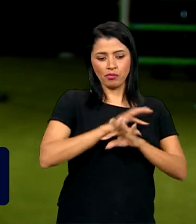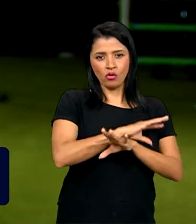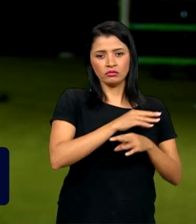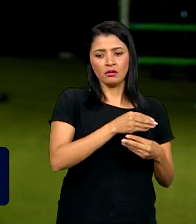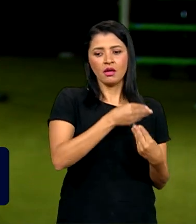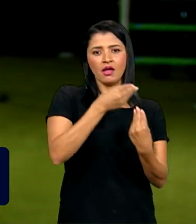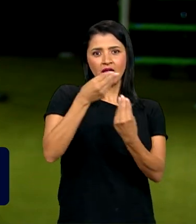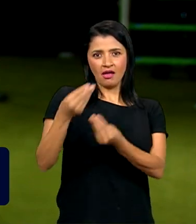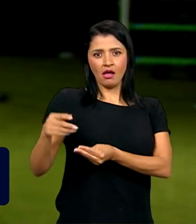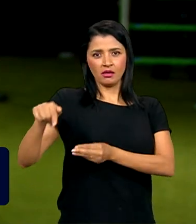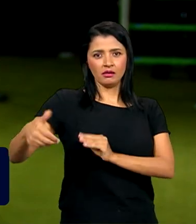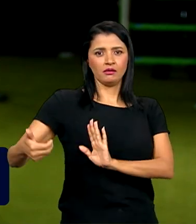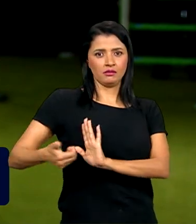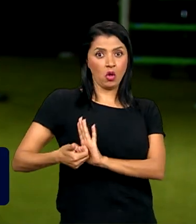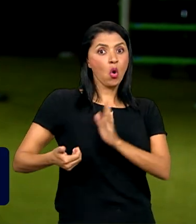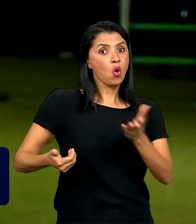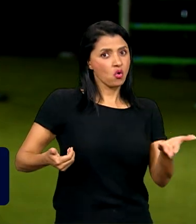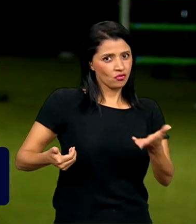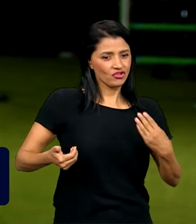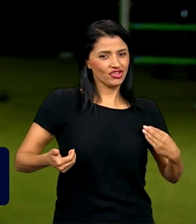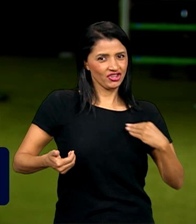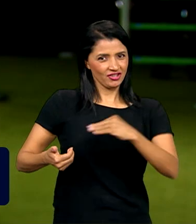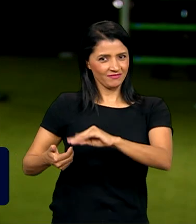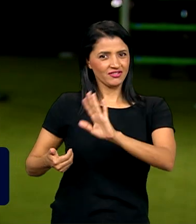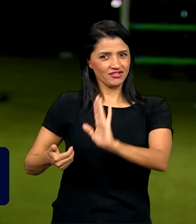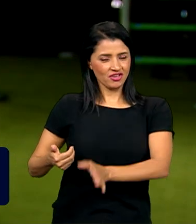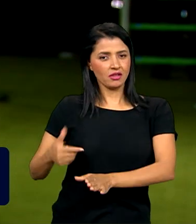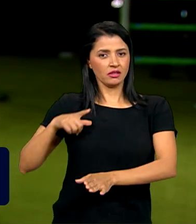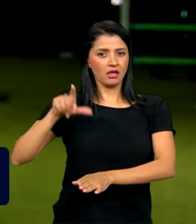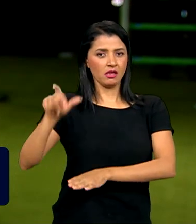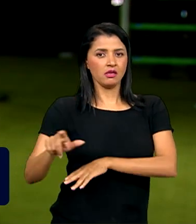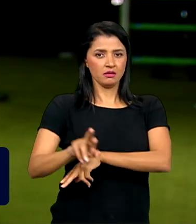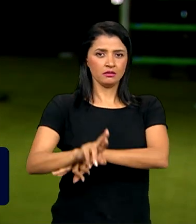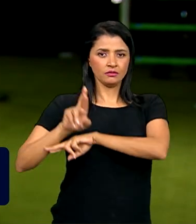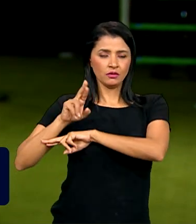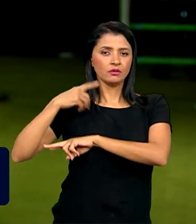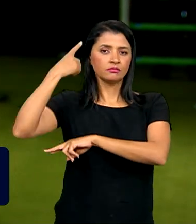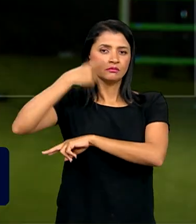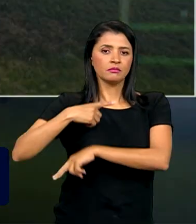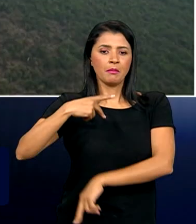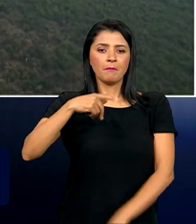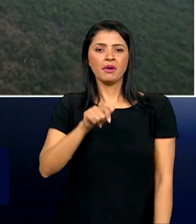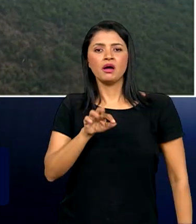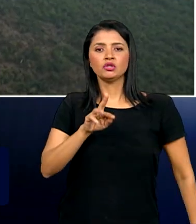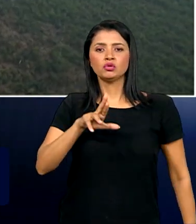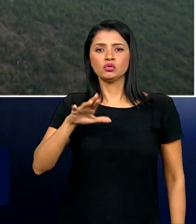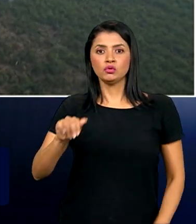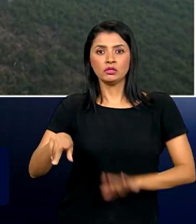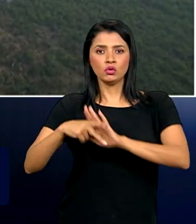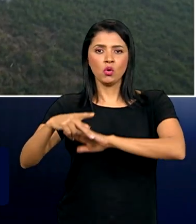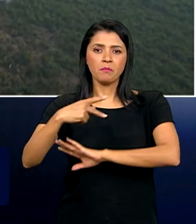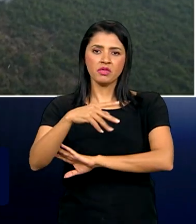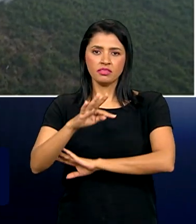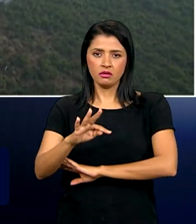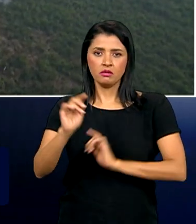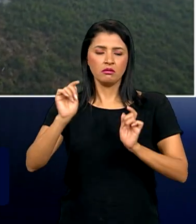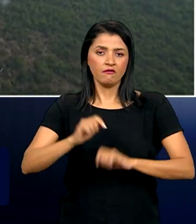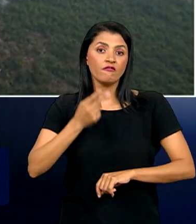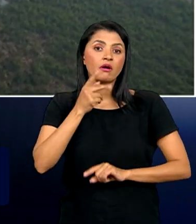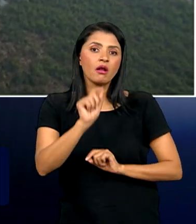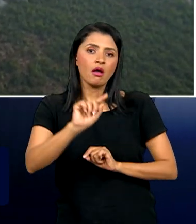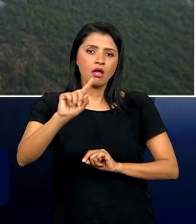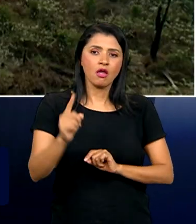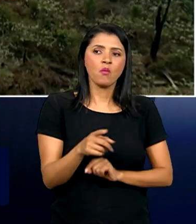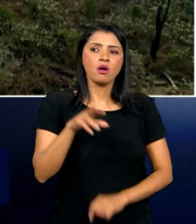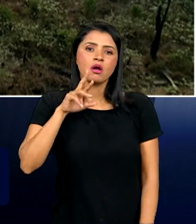chegar aqui à Câmara ainda hoje. Inclusive, já tem um relator, que é o deputado Patrus Ananias, do PT. Então, gente pode dizer que essa é uma